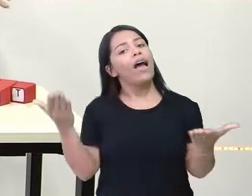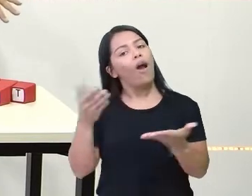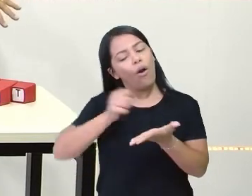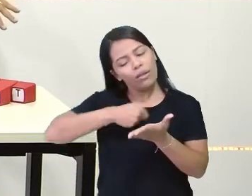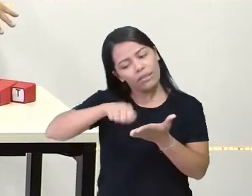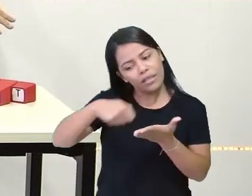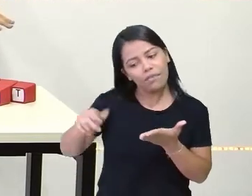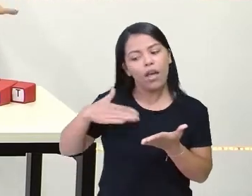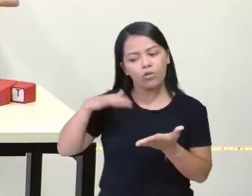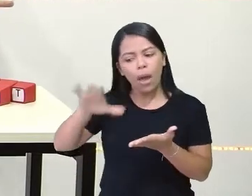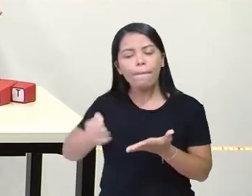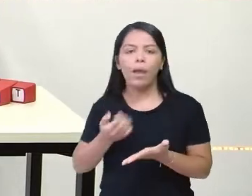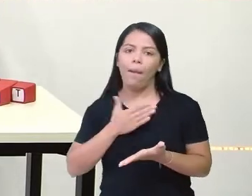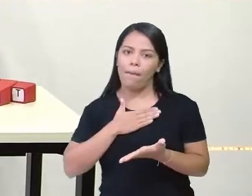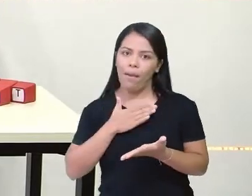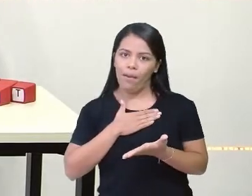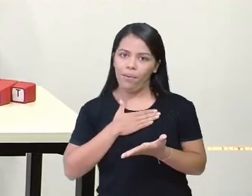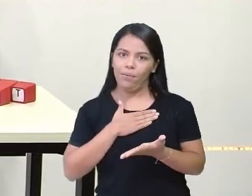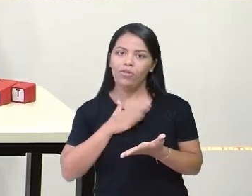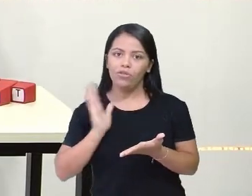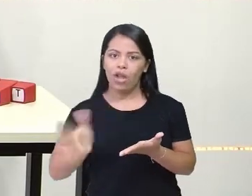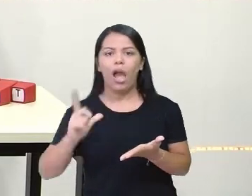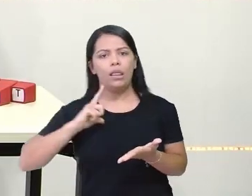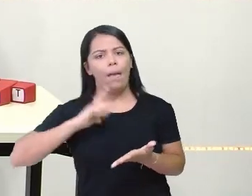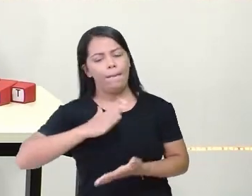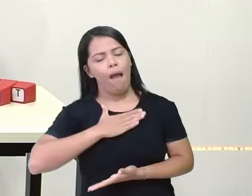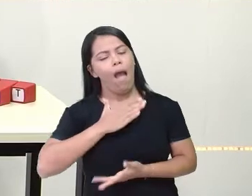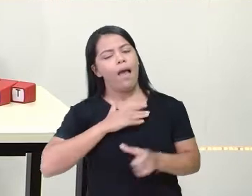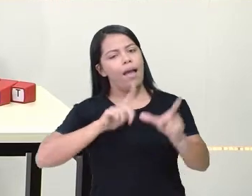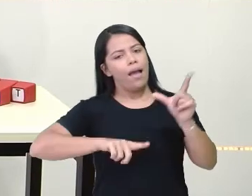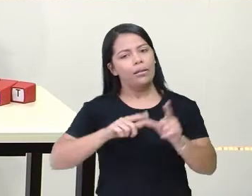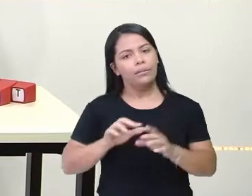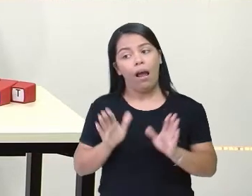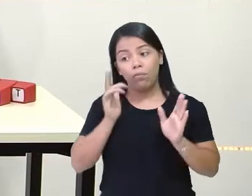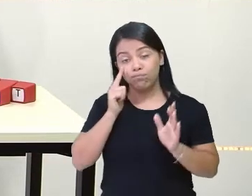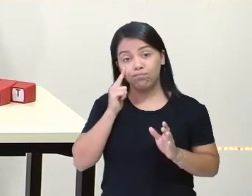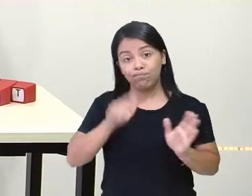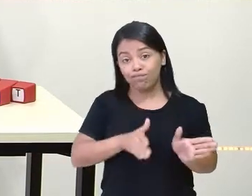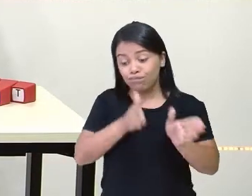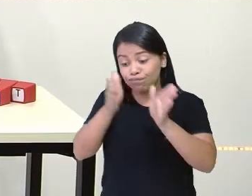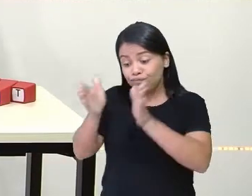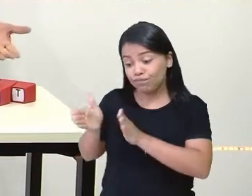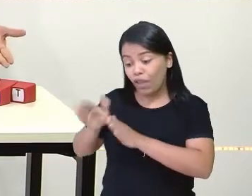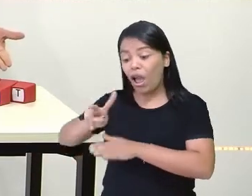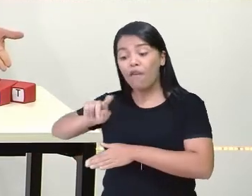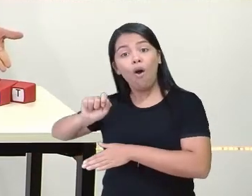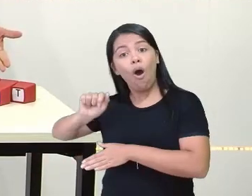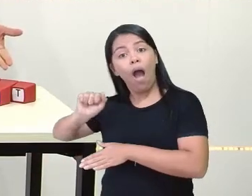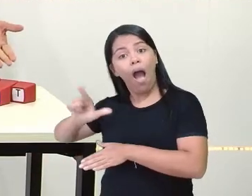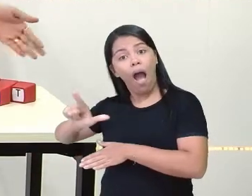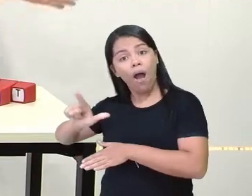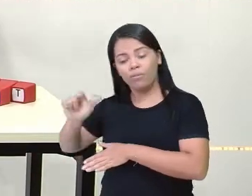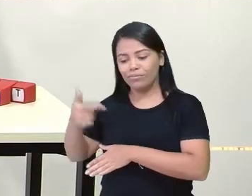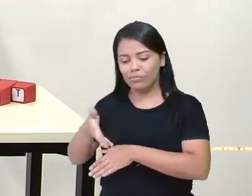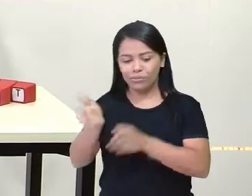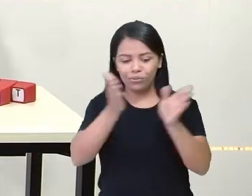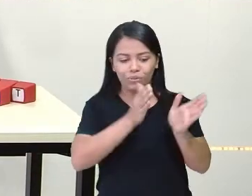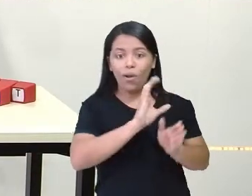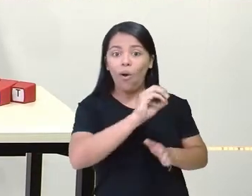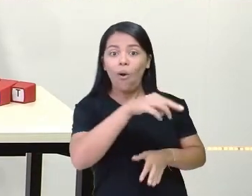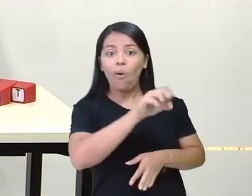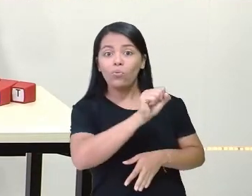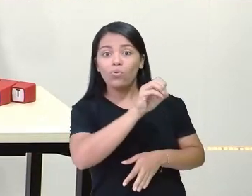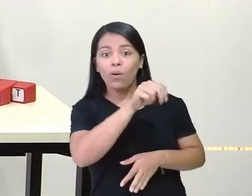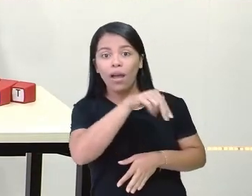porque eu já separei o meu aqui. Estou com minhas letrinhas. De um lado, eu estou com as vogais. Do outro, as consulantes. E